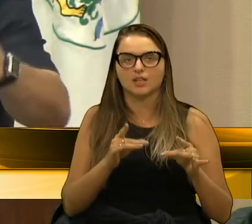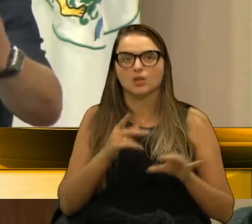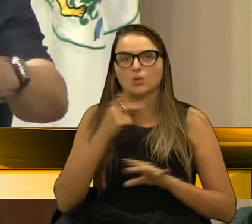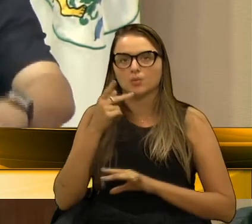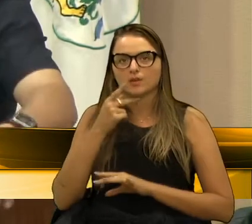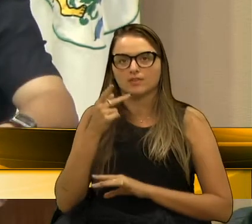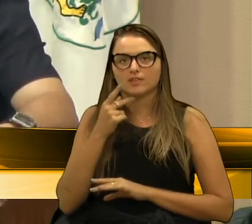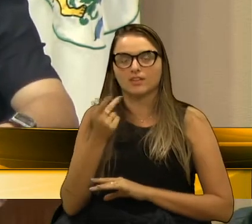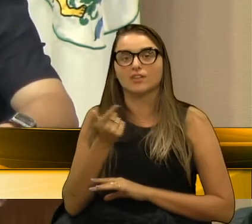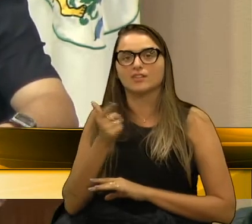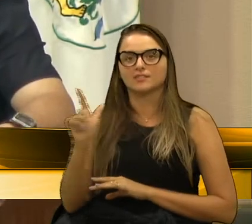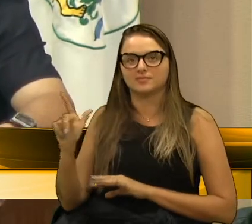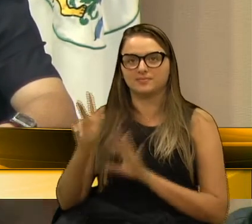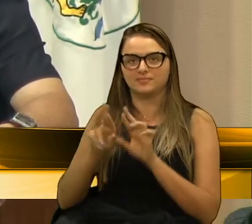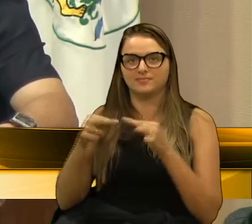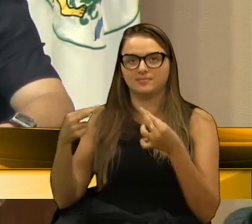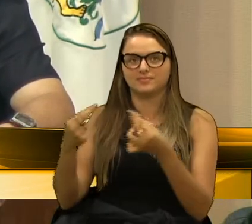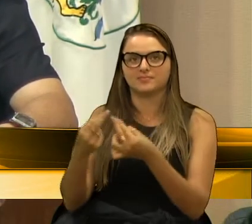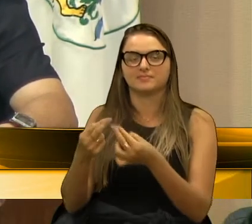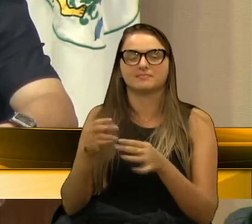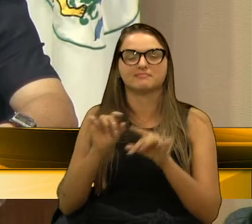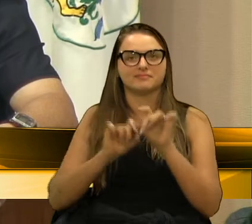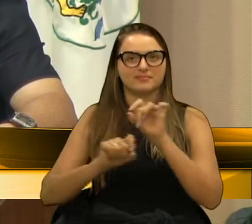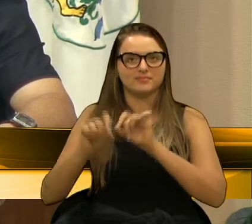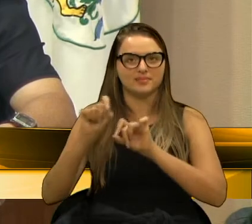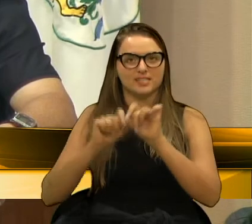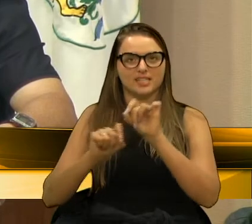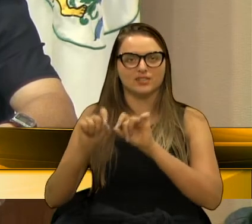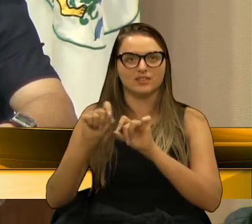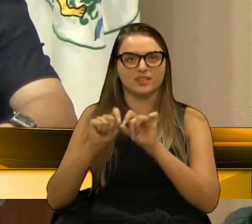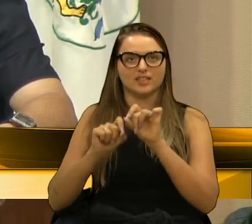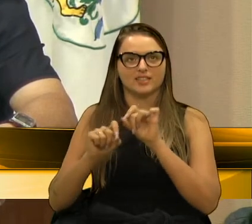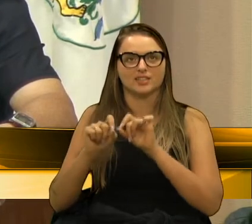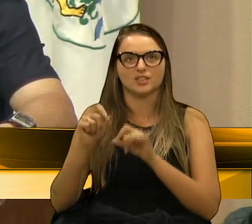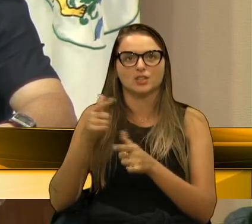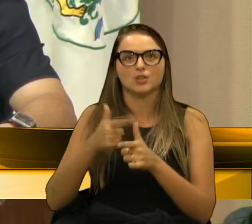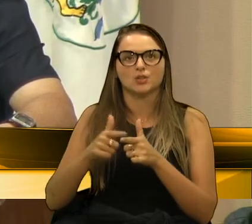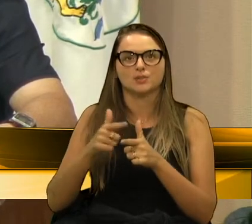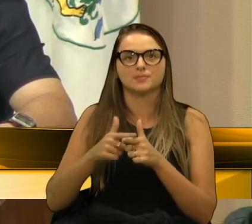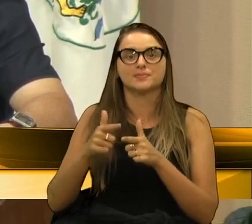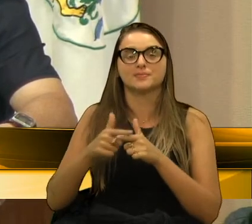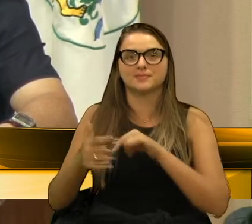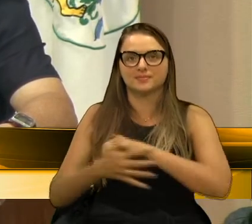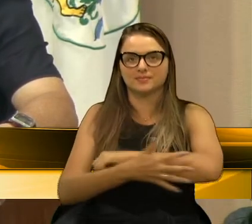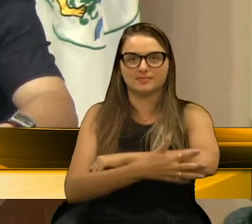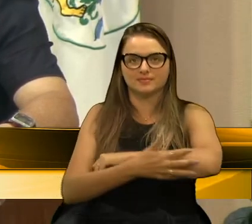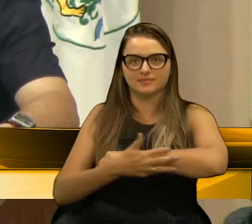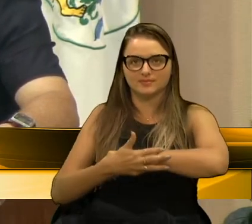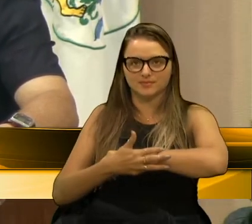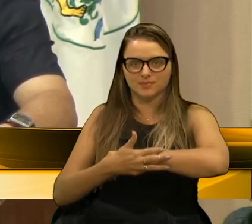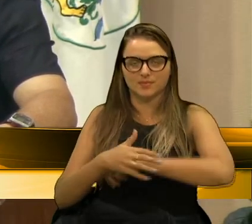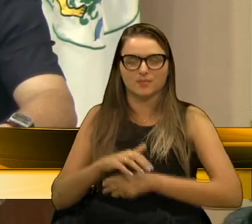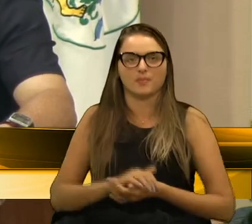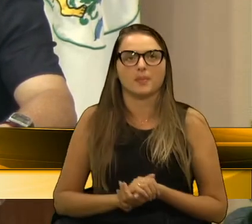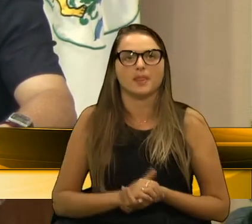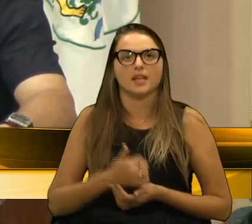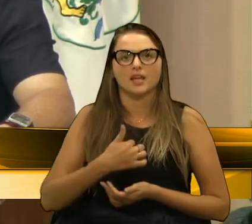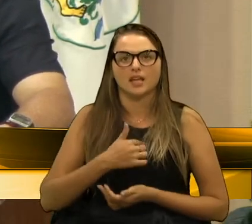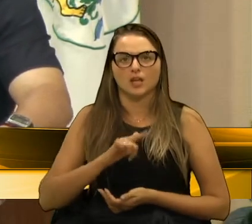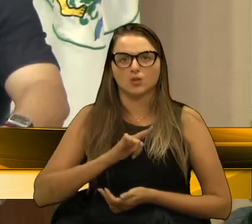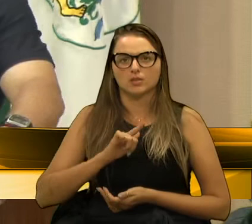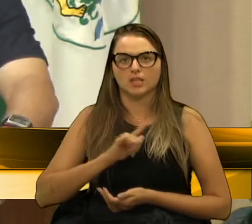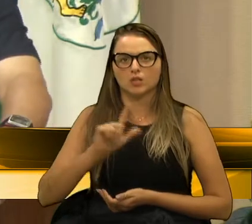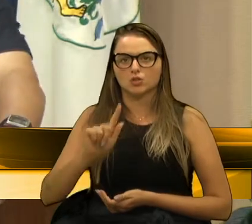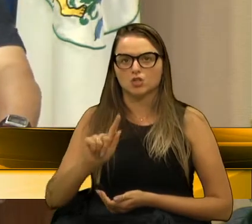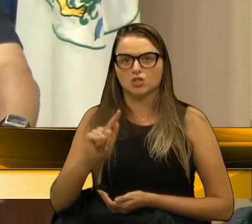numa outra sessão, sobre os problemas da periferia. Então, eu tenho aqui pelo G1,